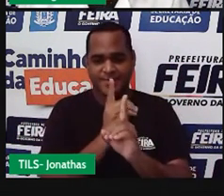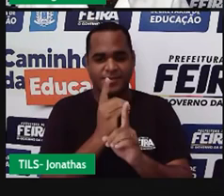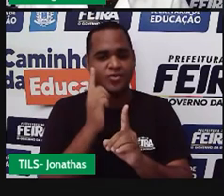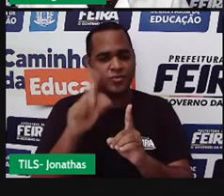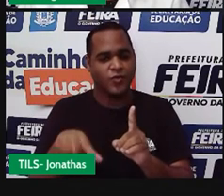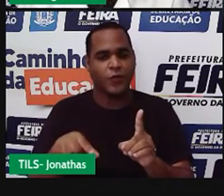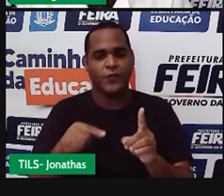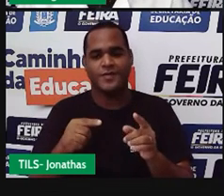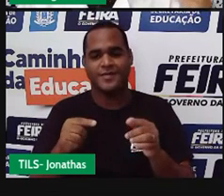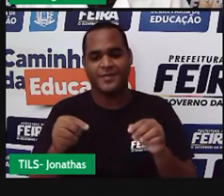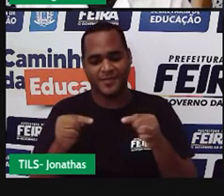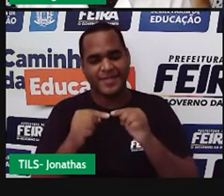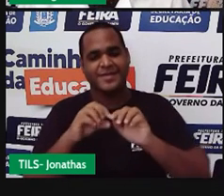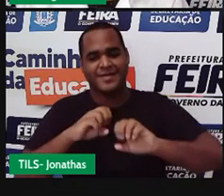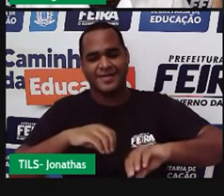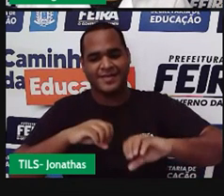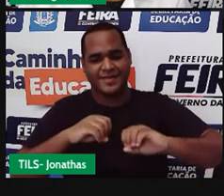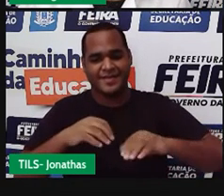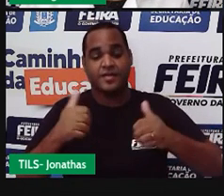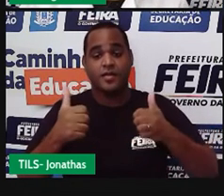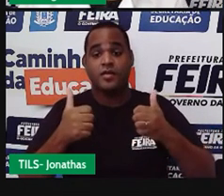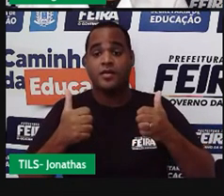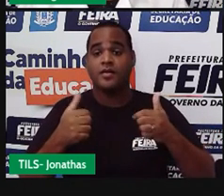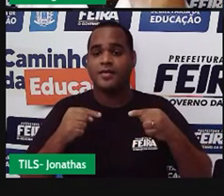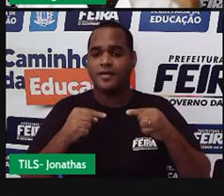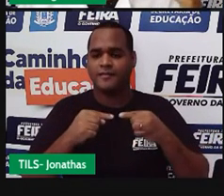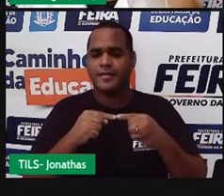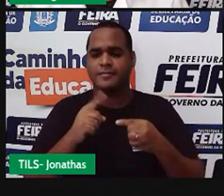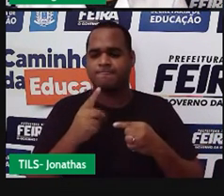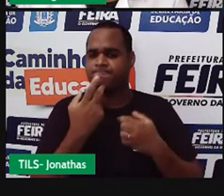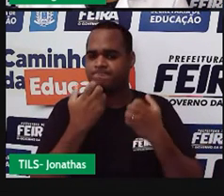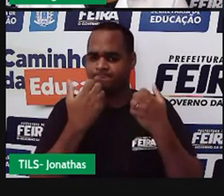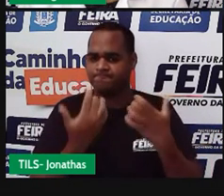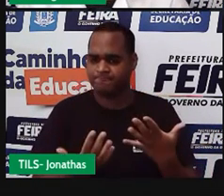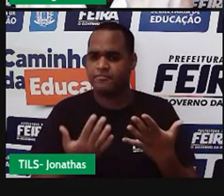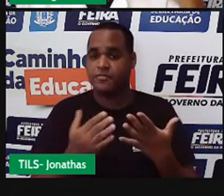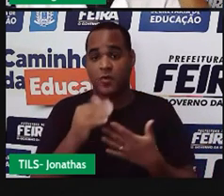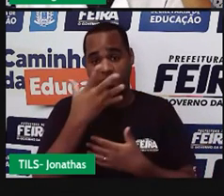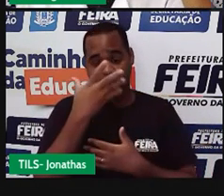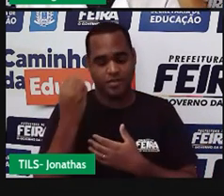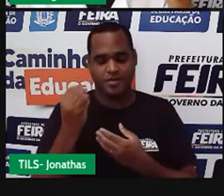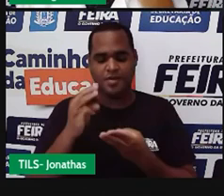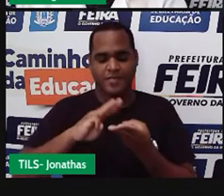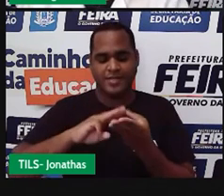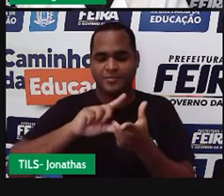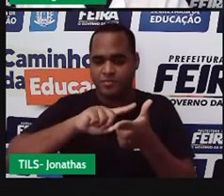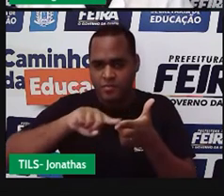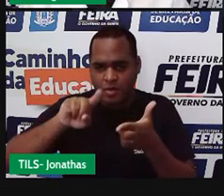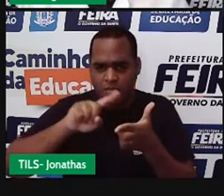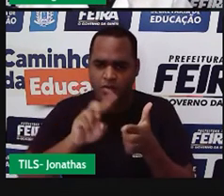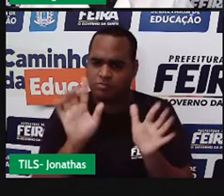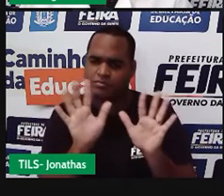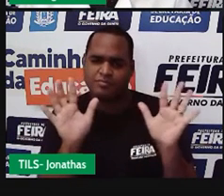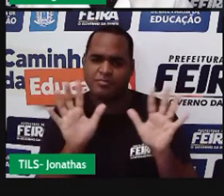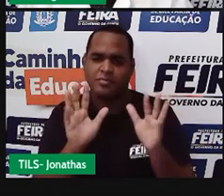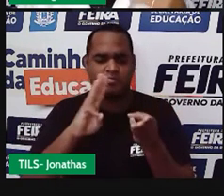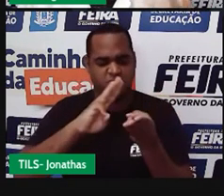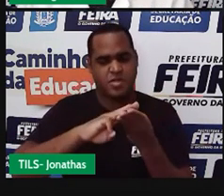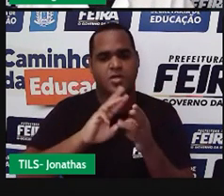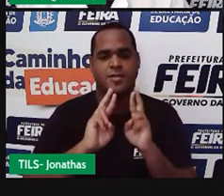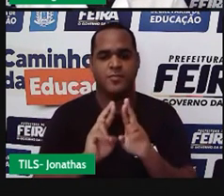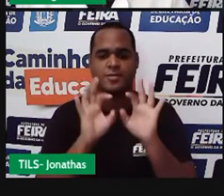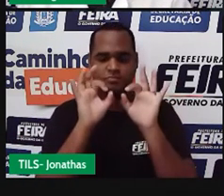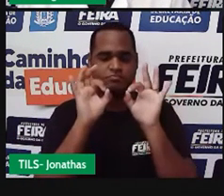nossa próxima aula e fica sempre aquele recado para que você não esqueça que matemática na verdade não é problema,